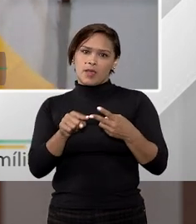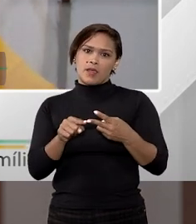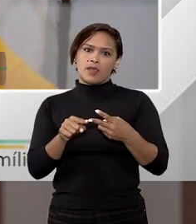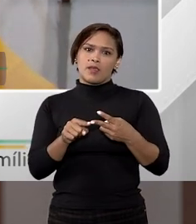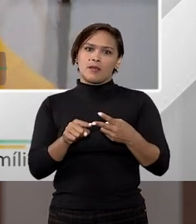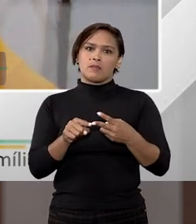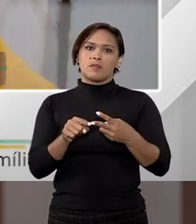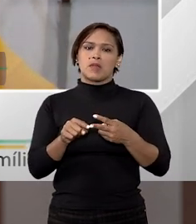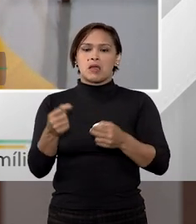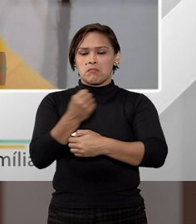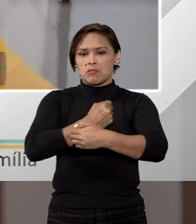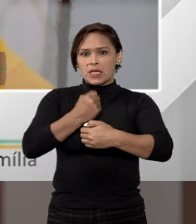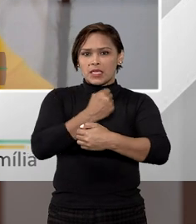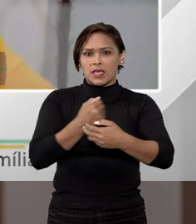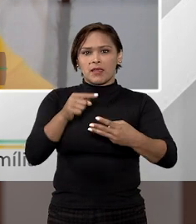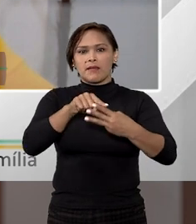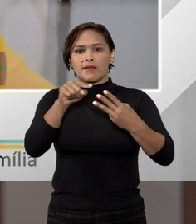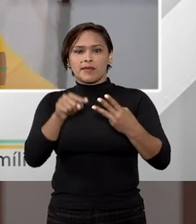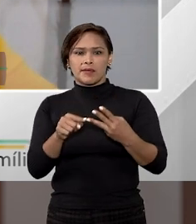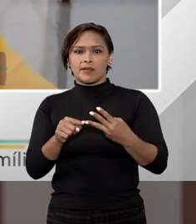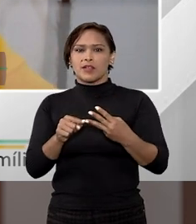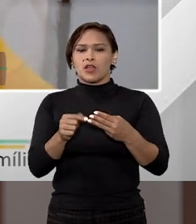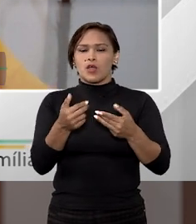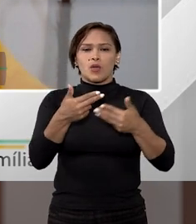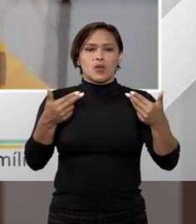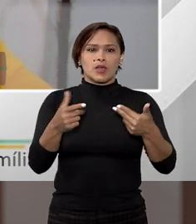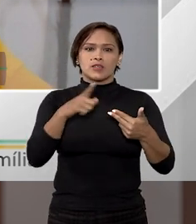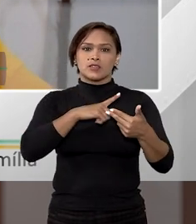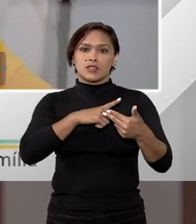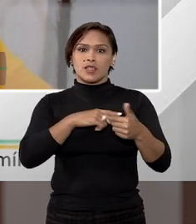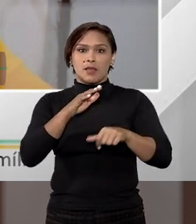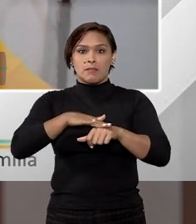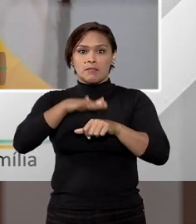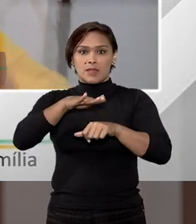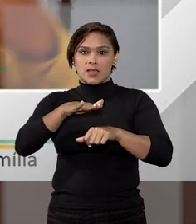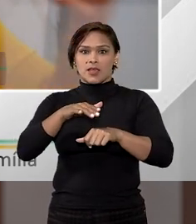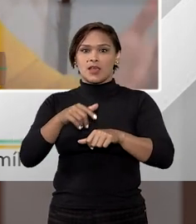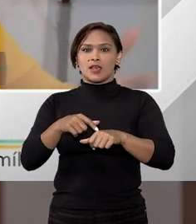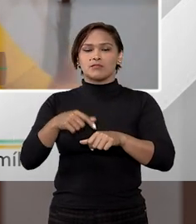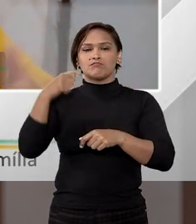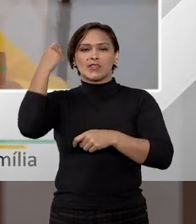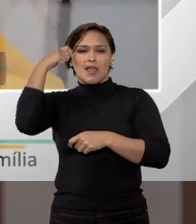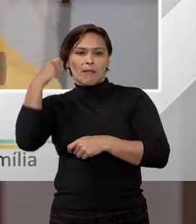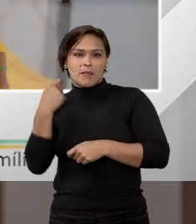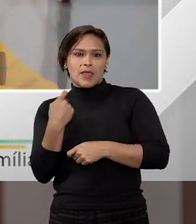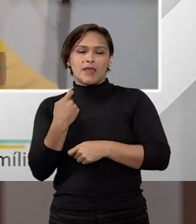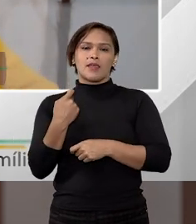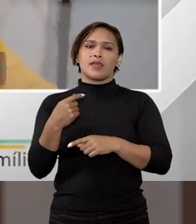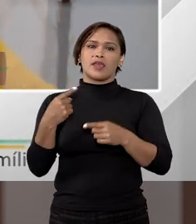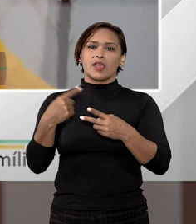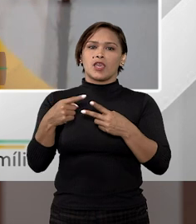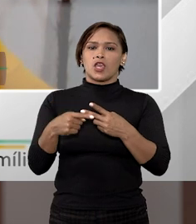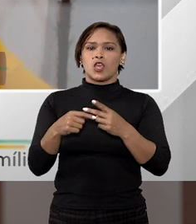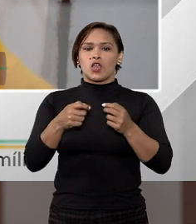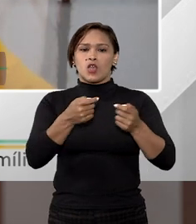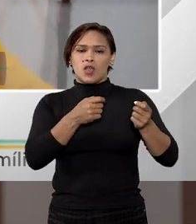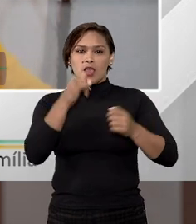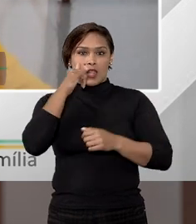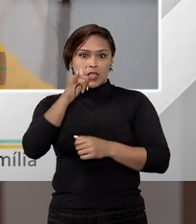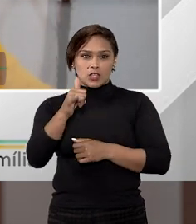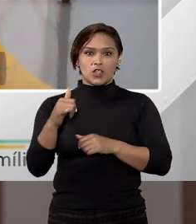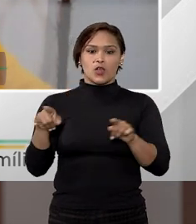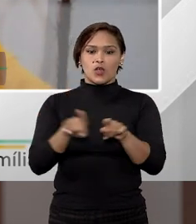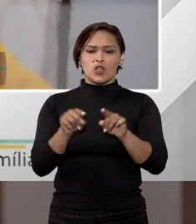para airfryer, isso vale para qualquer produto que você tenha, de cabelo, enfim, produto eletrônico,